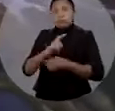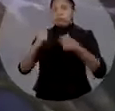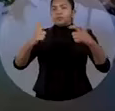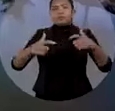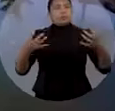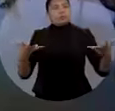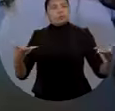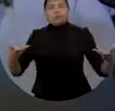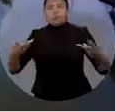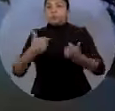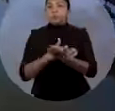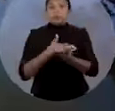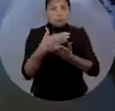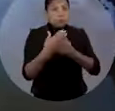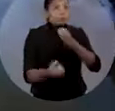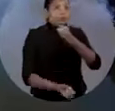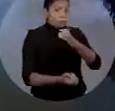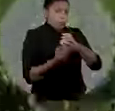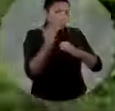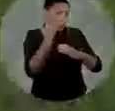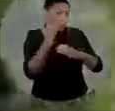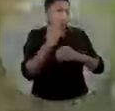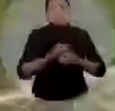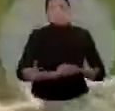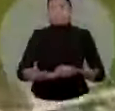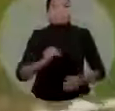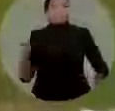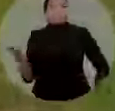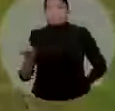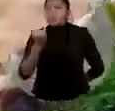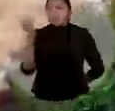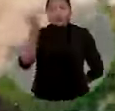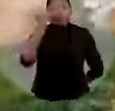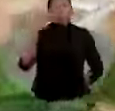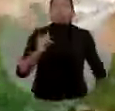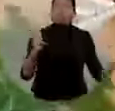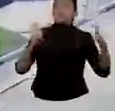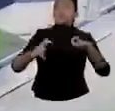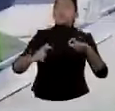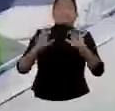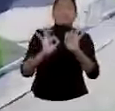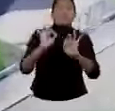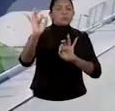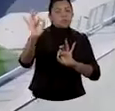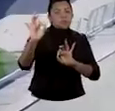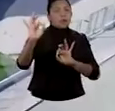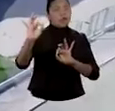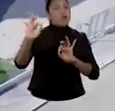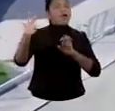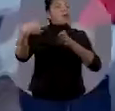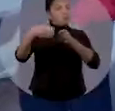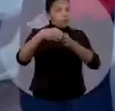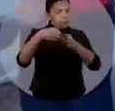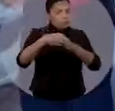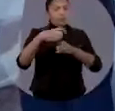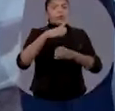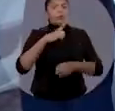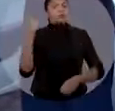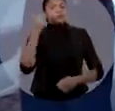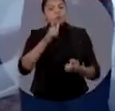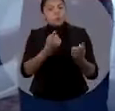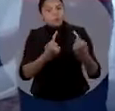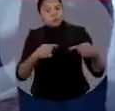paisagem começou a nascer. Não importava a distância, nós nos aproximamos e